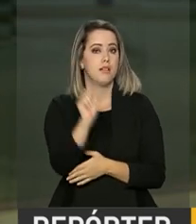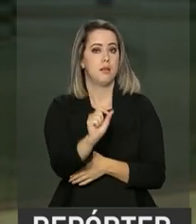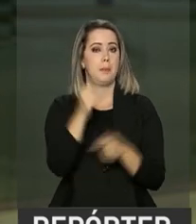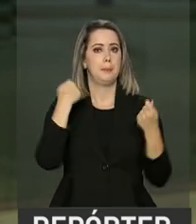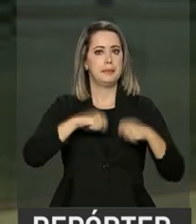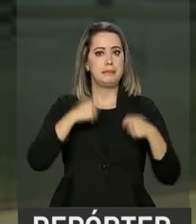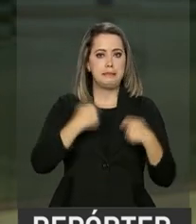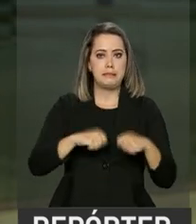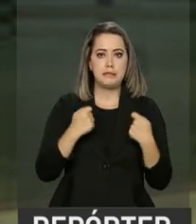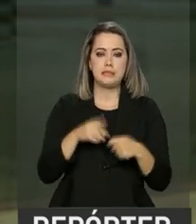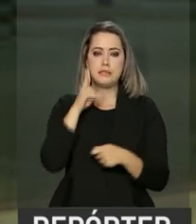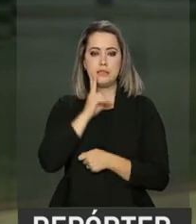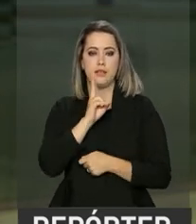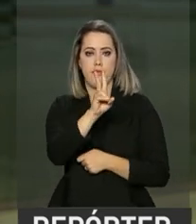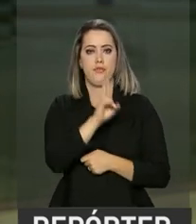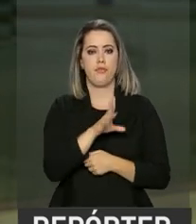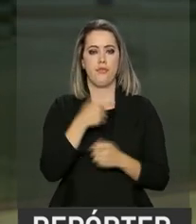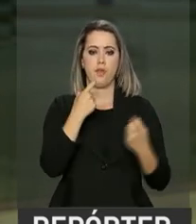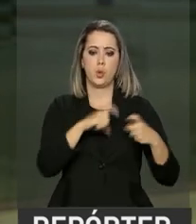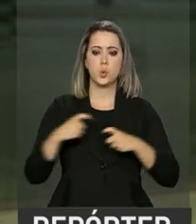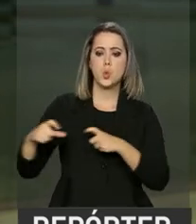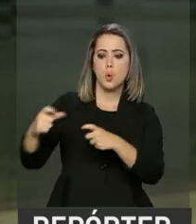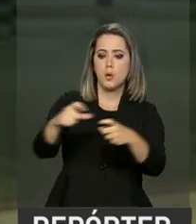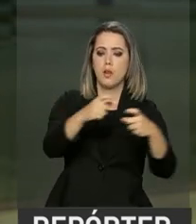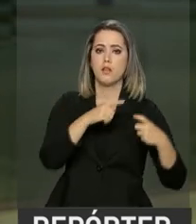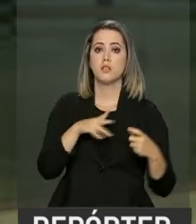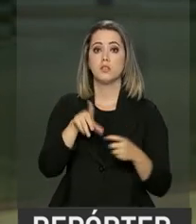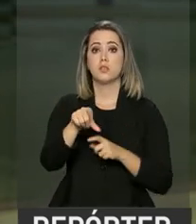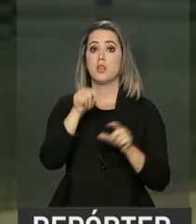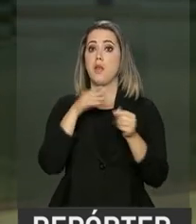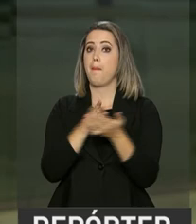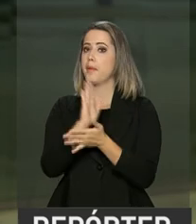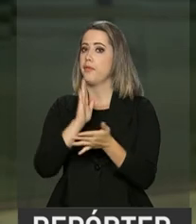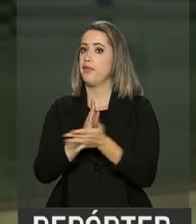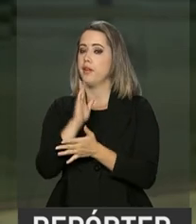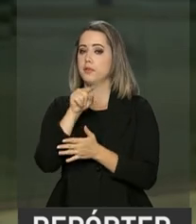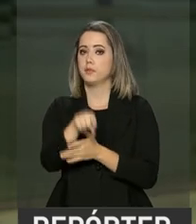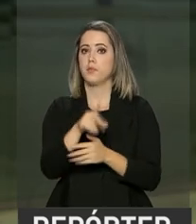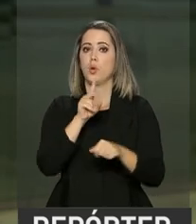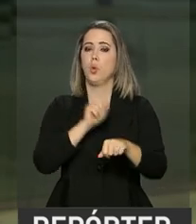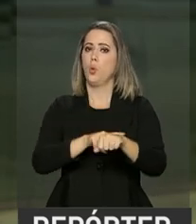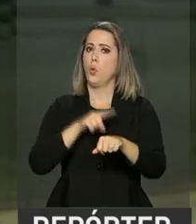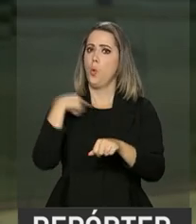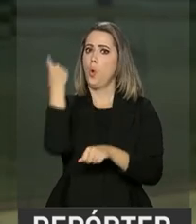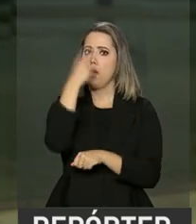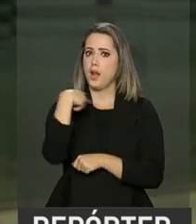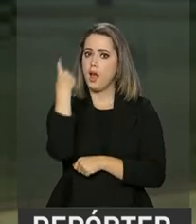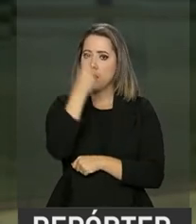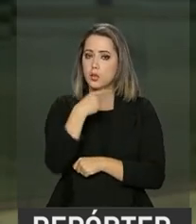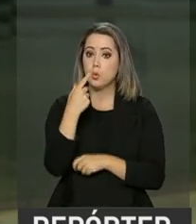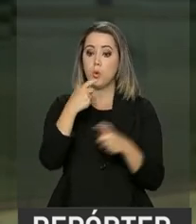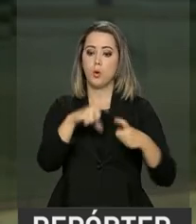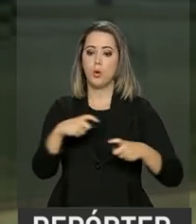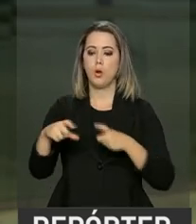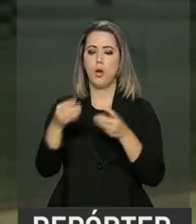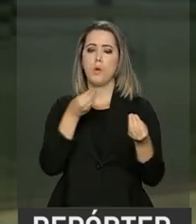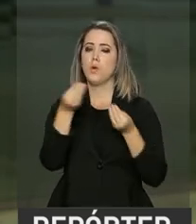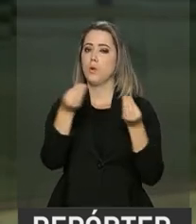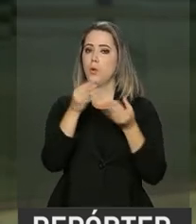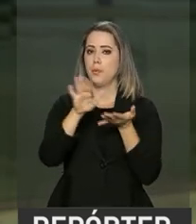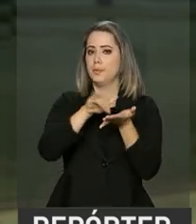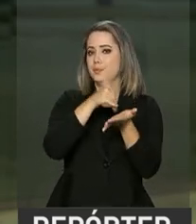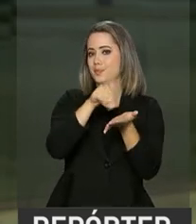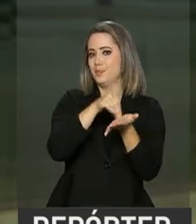selecionados devem verificar nas instituições em que foram aprovados o horário local e procedimentos